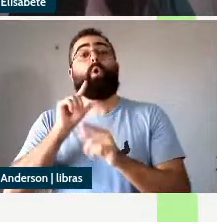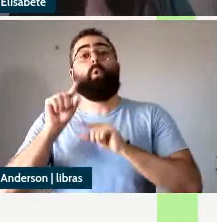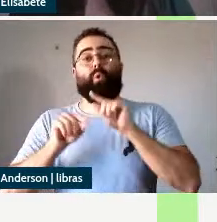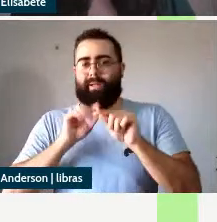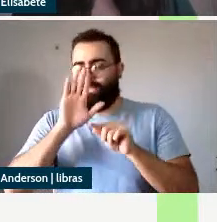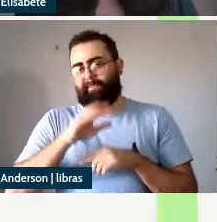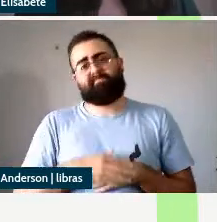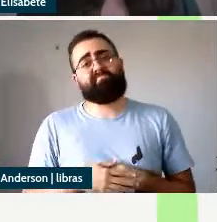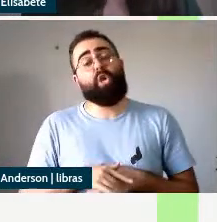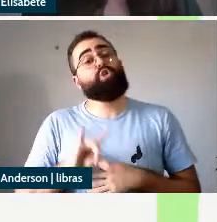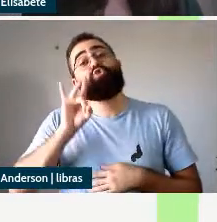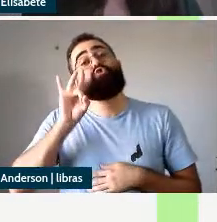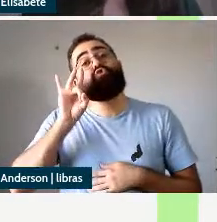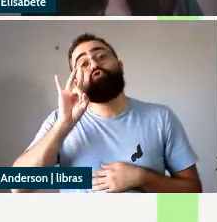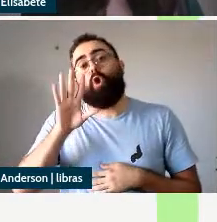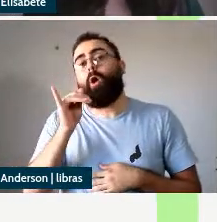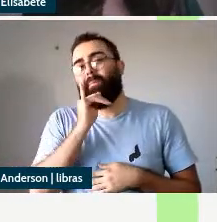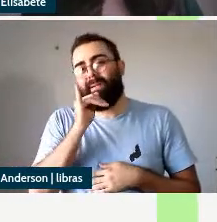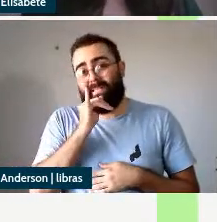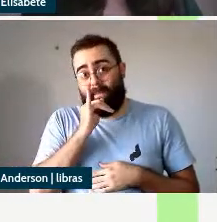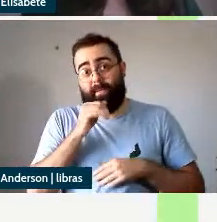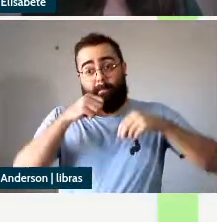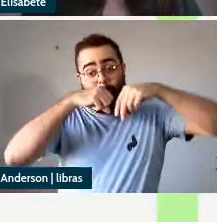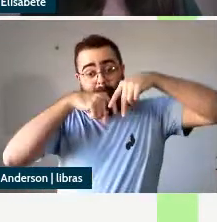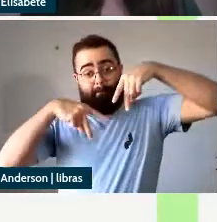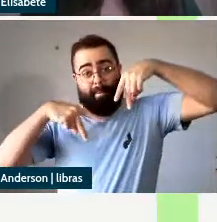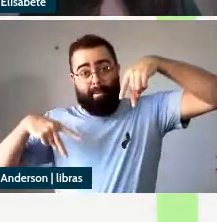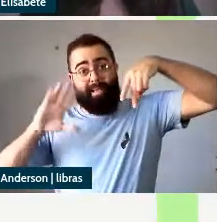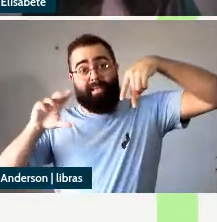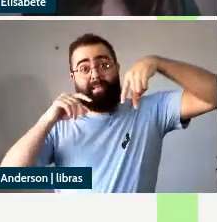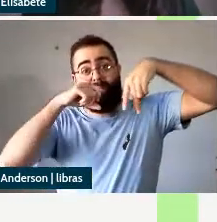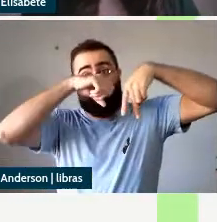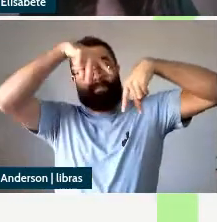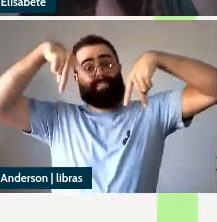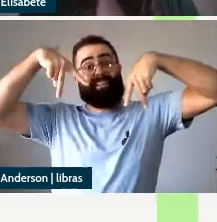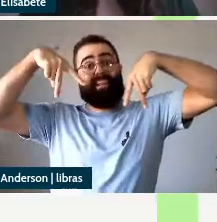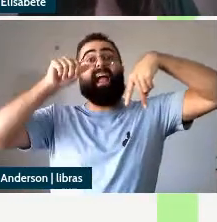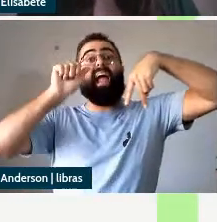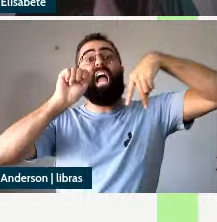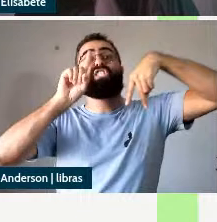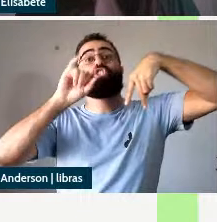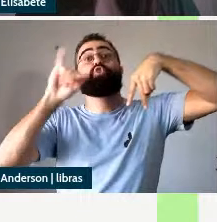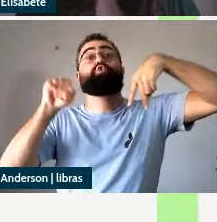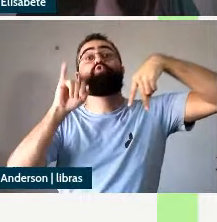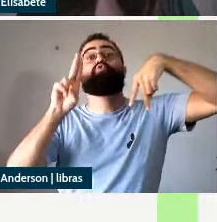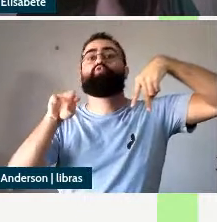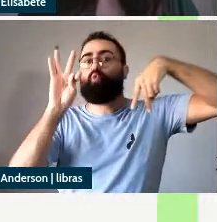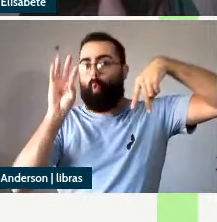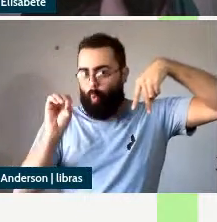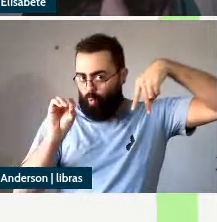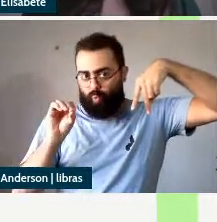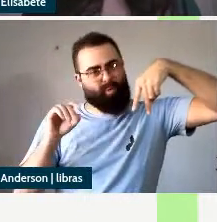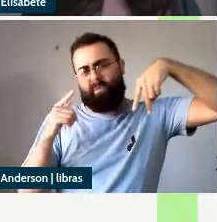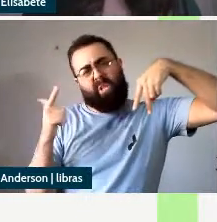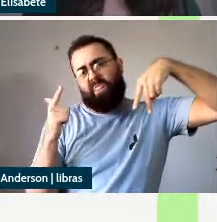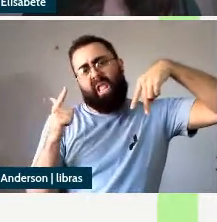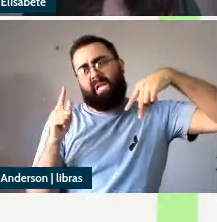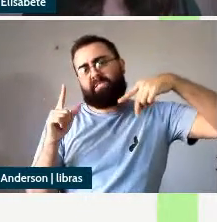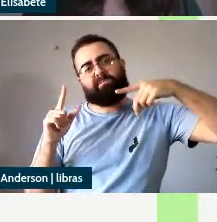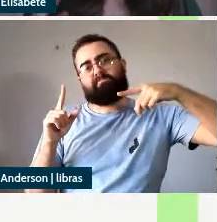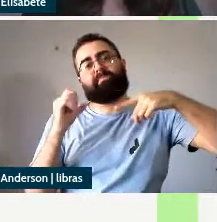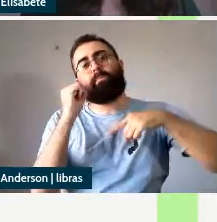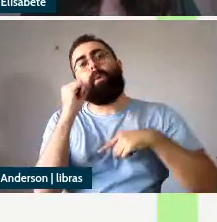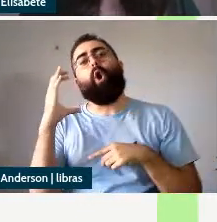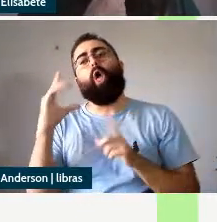simples adjunção do depictivo a alguma projeção da oração matriz então sem a formação de uma minioração essa